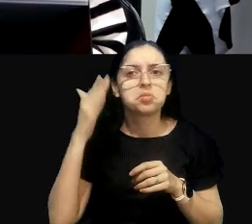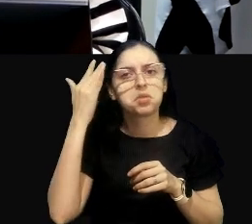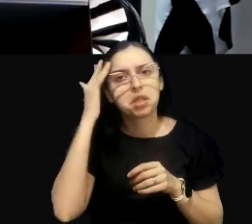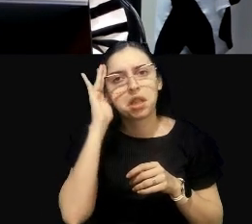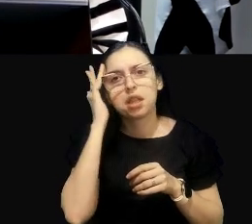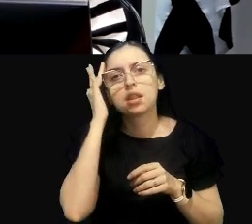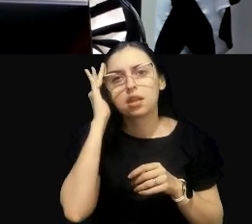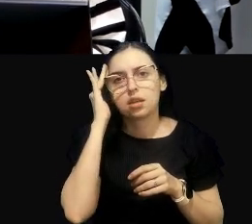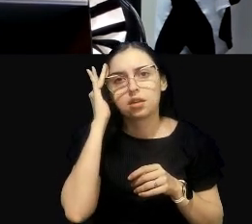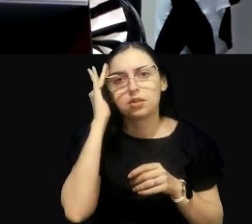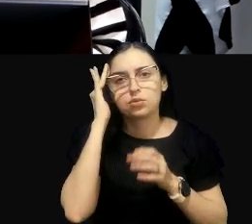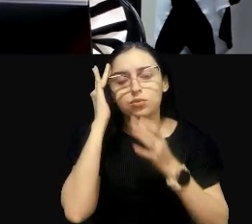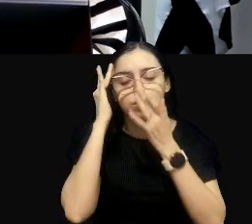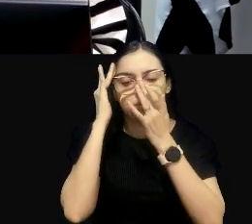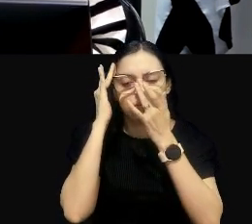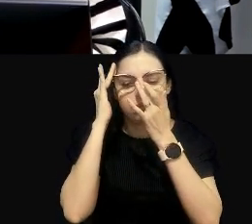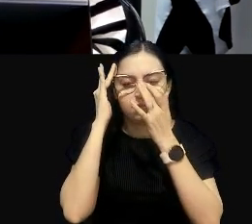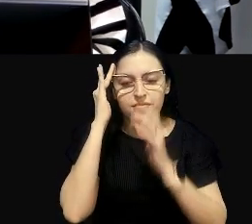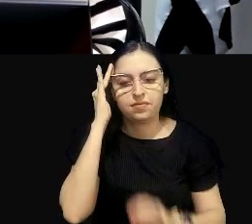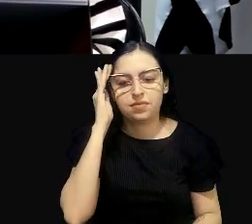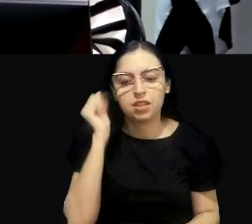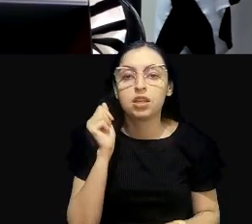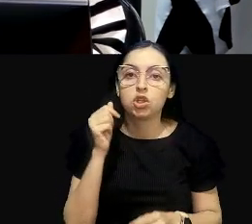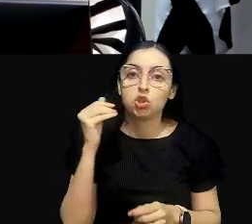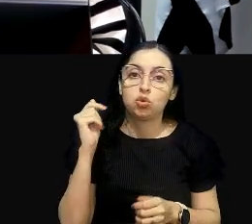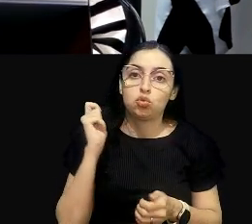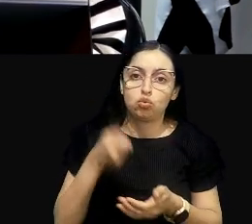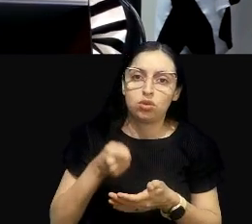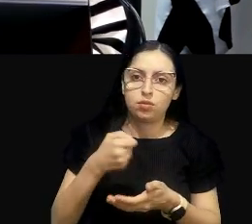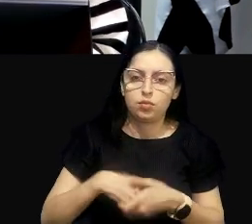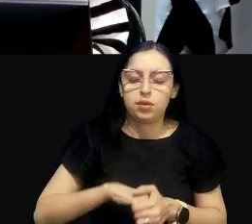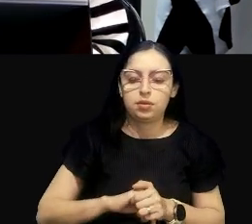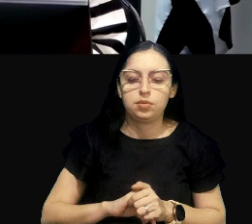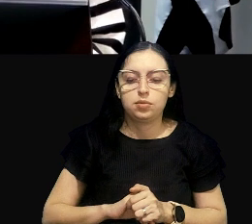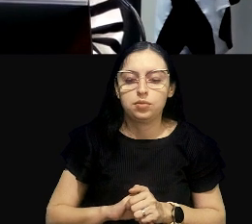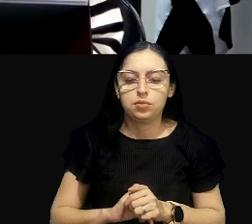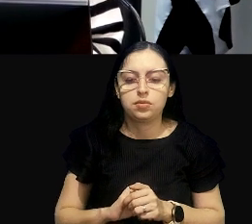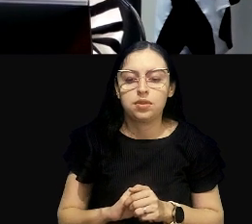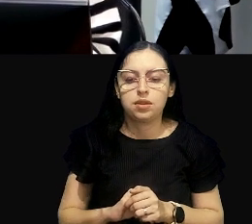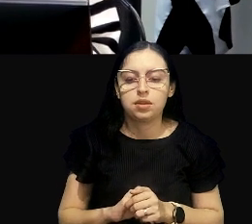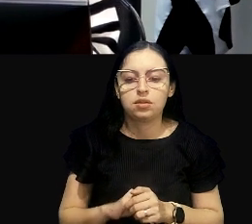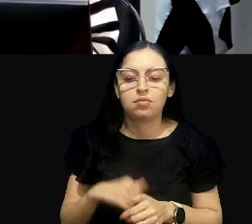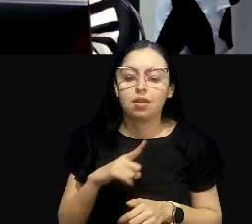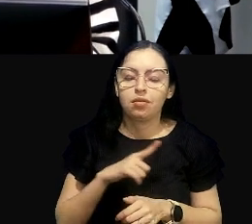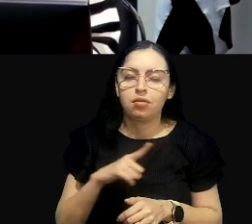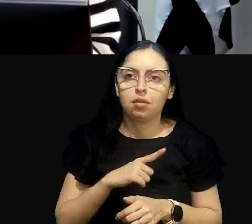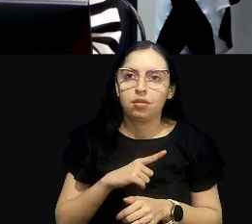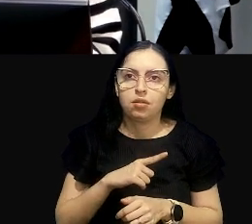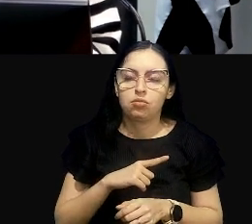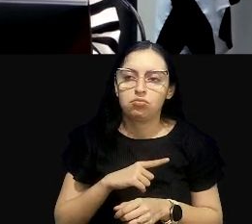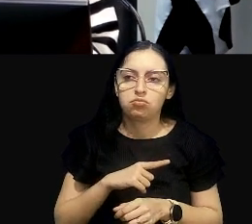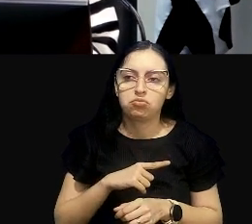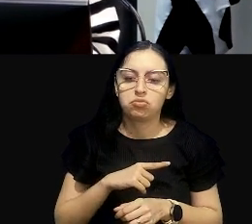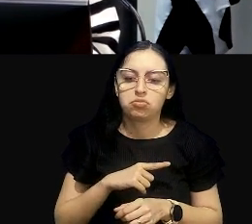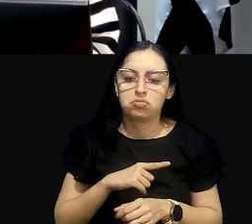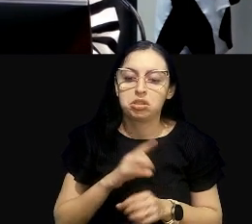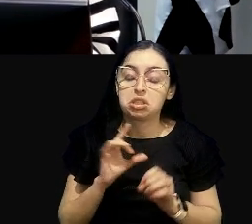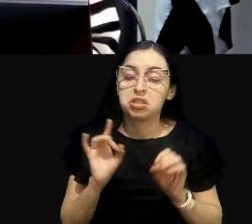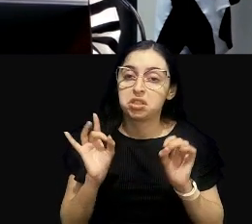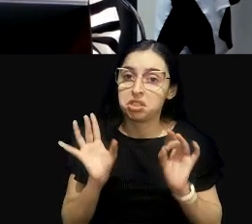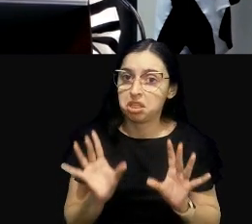de entendimento e julgamento. Então, eu tenho que ser, ao mesmo tempo, simples